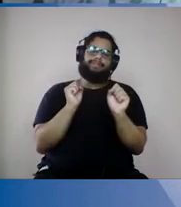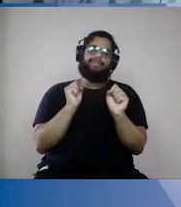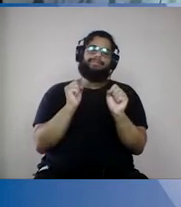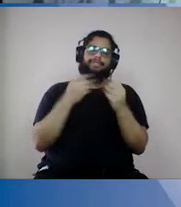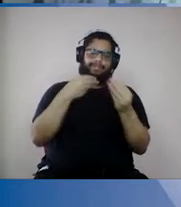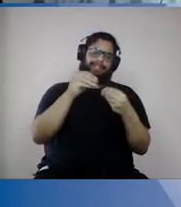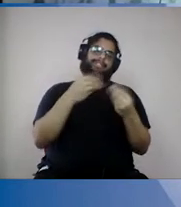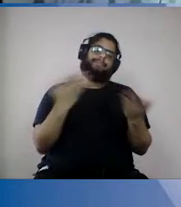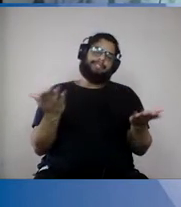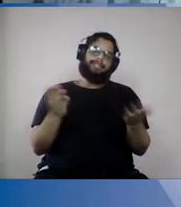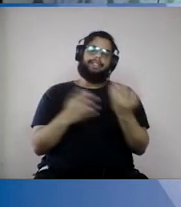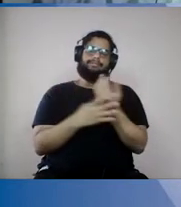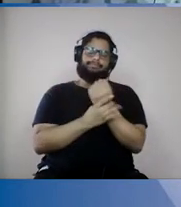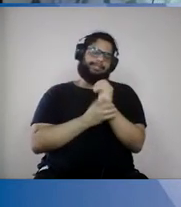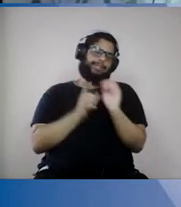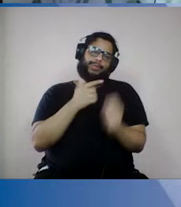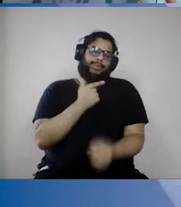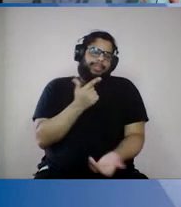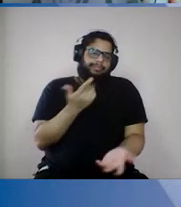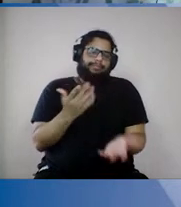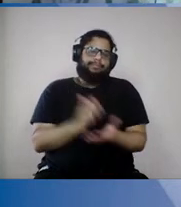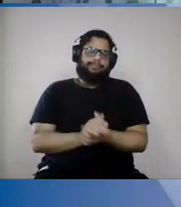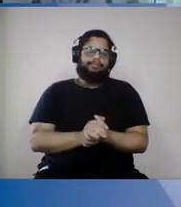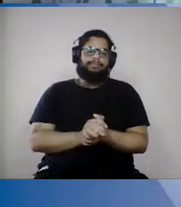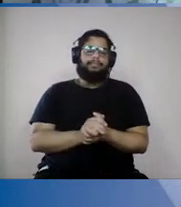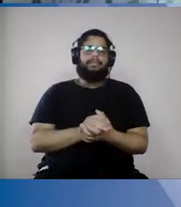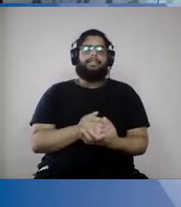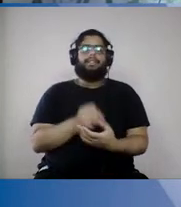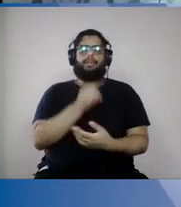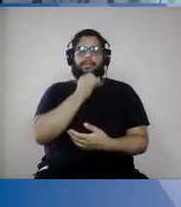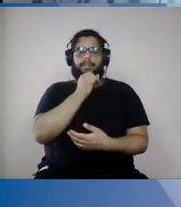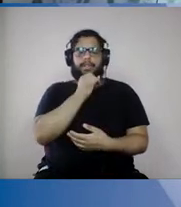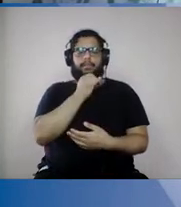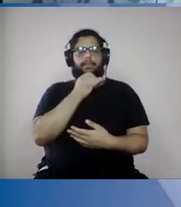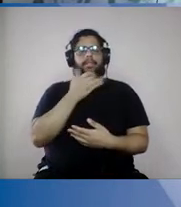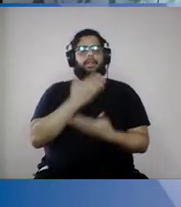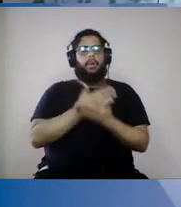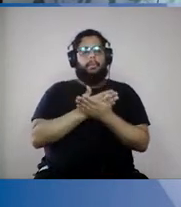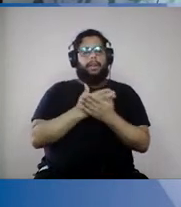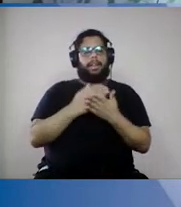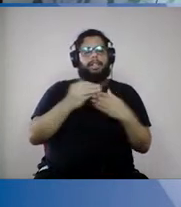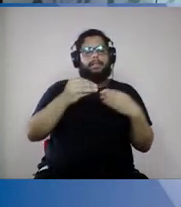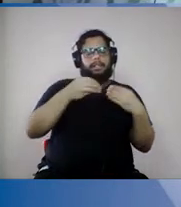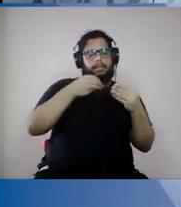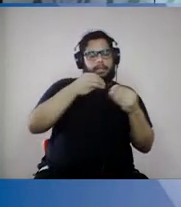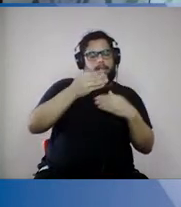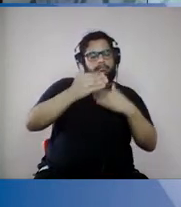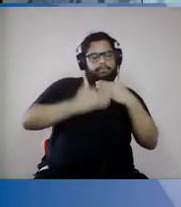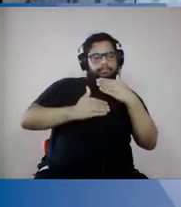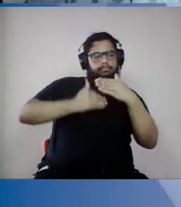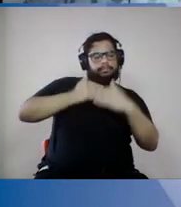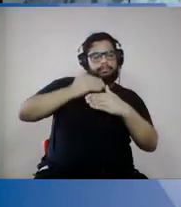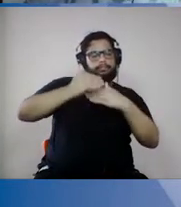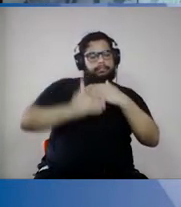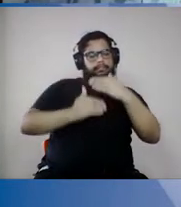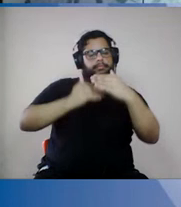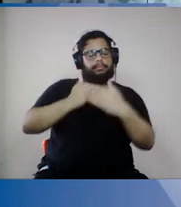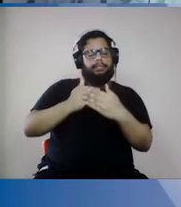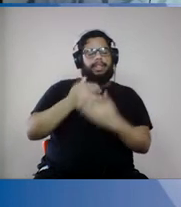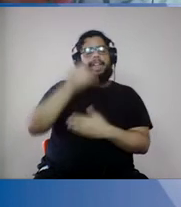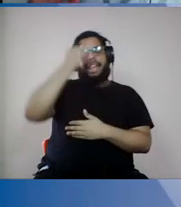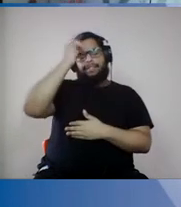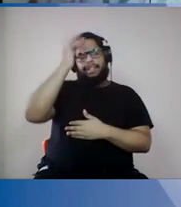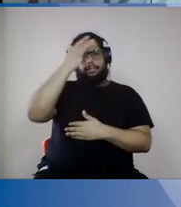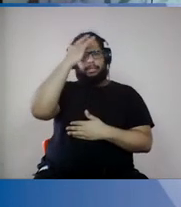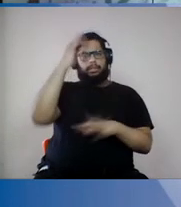o isolamento, os cuidados, e começo a flexibilização racional e progressiva, aí eu consigo garantir uma menor perda humana, social e econômica.